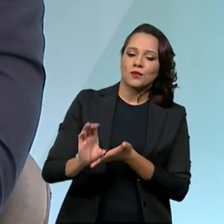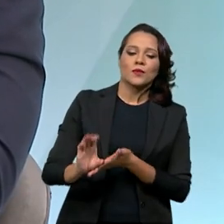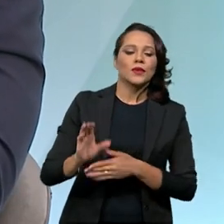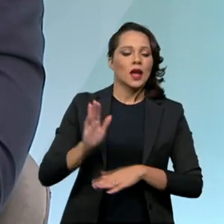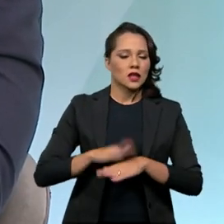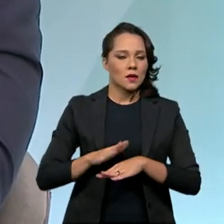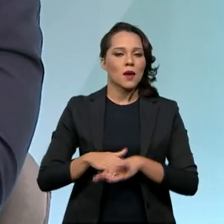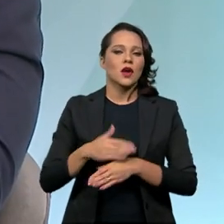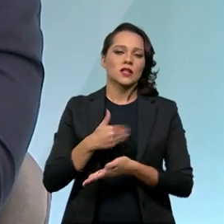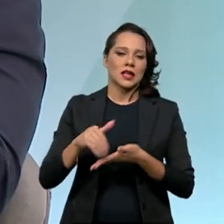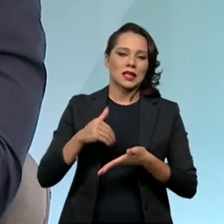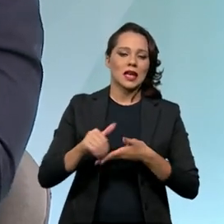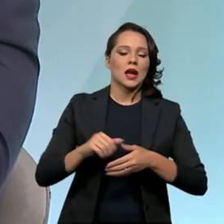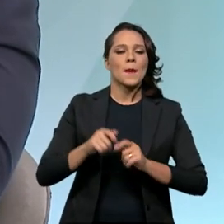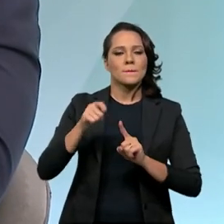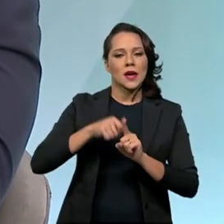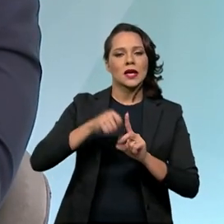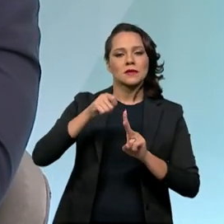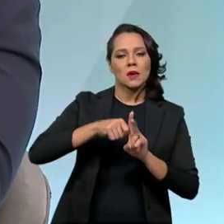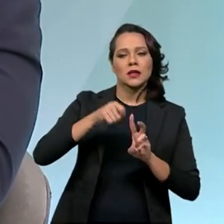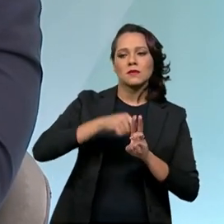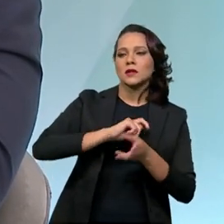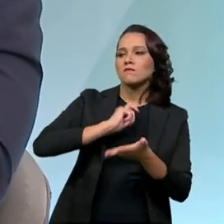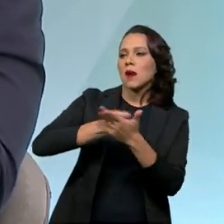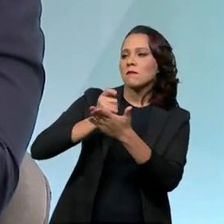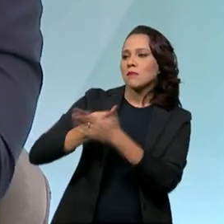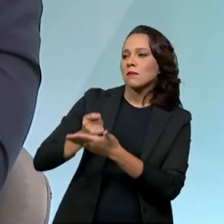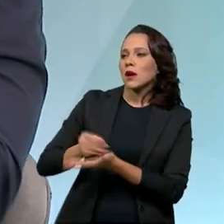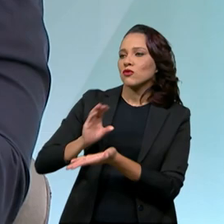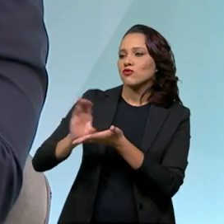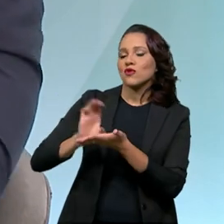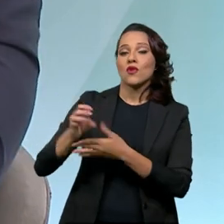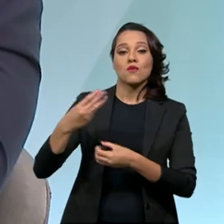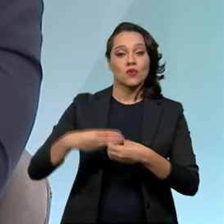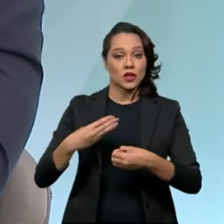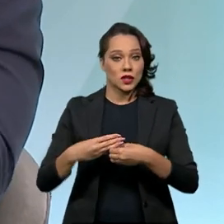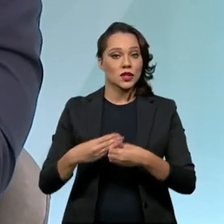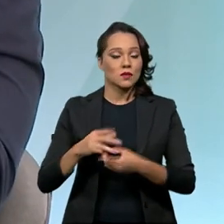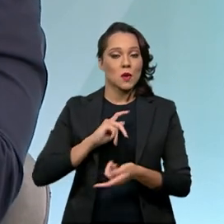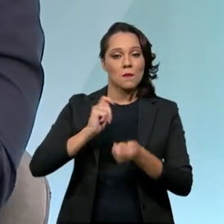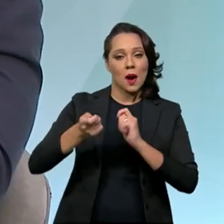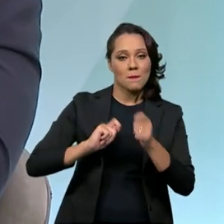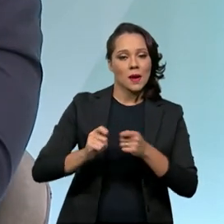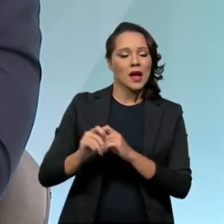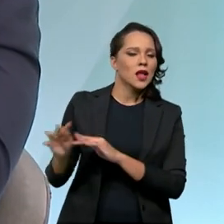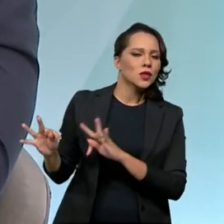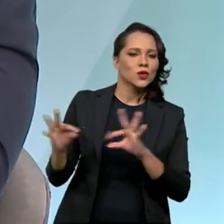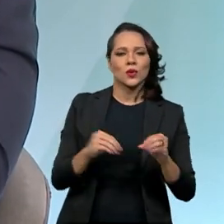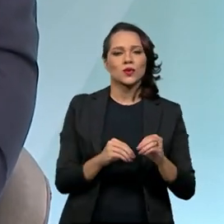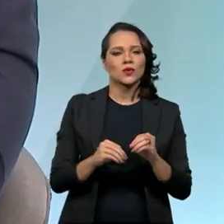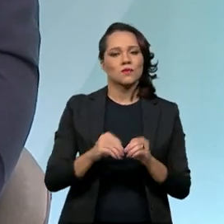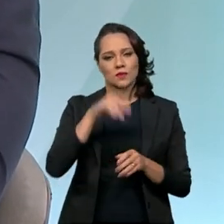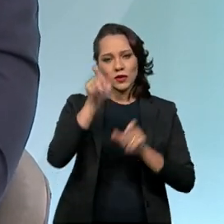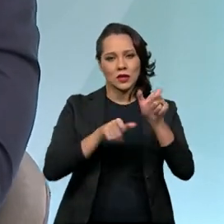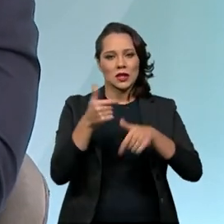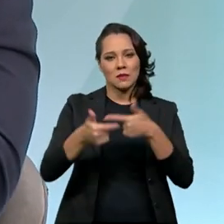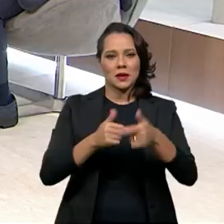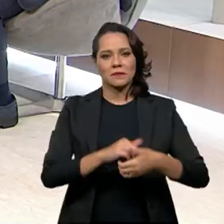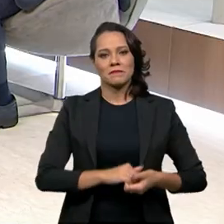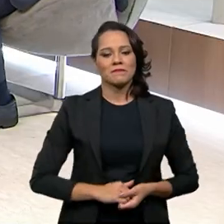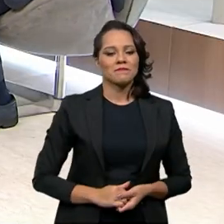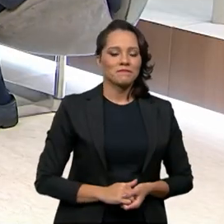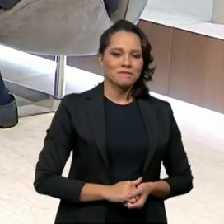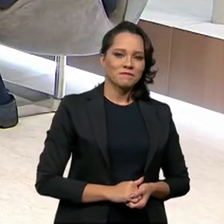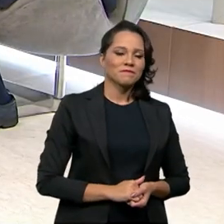nossa secretaria, mês a mês, passando esse recurso para os municípios pagarem integralmente os agentes comunitários de saúde.